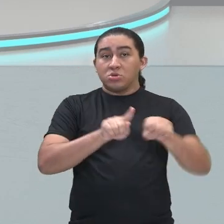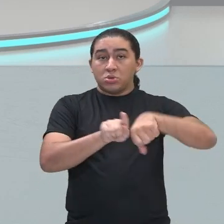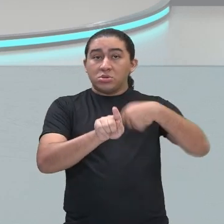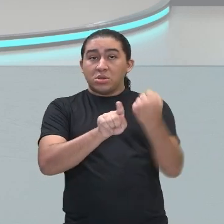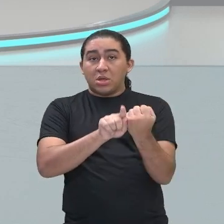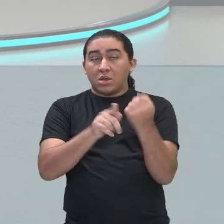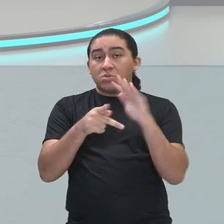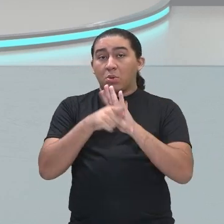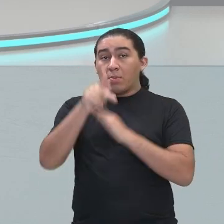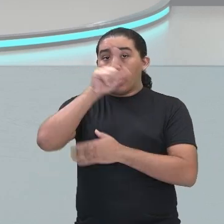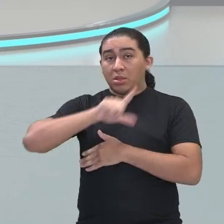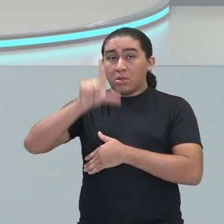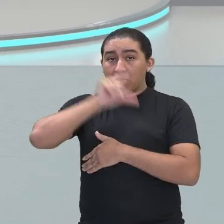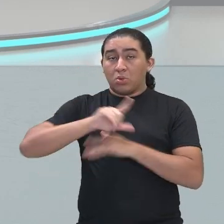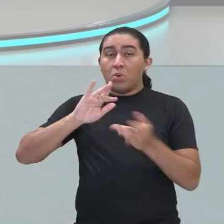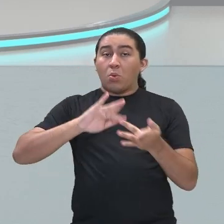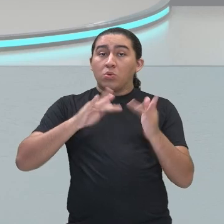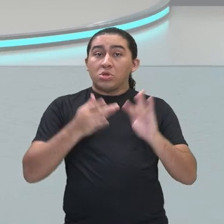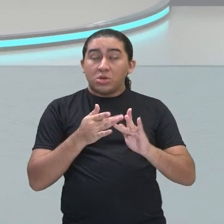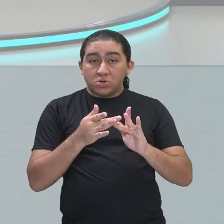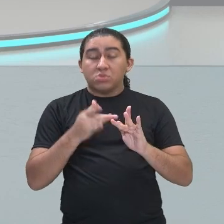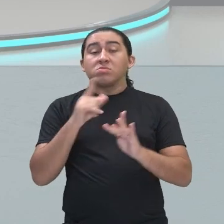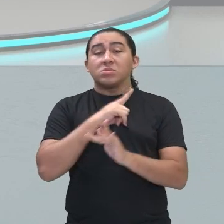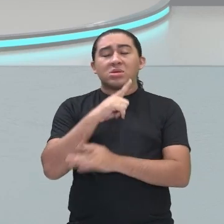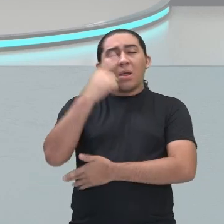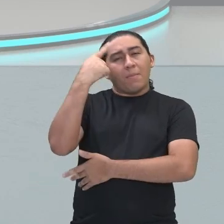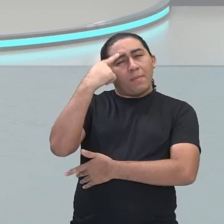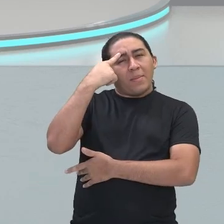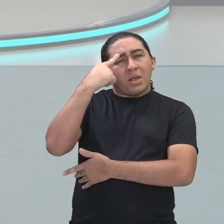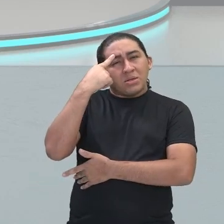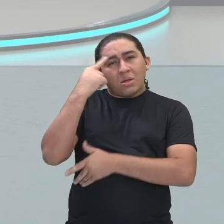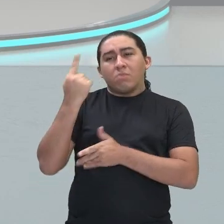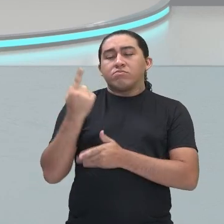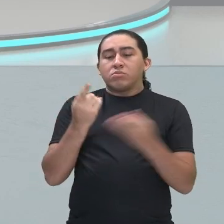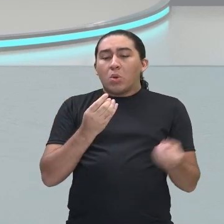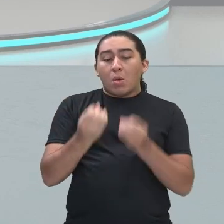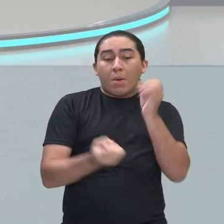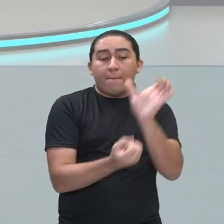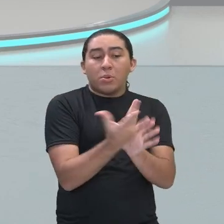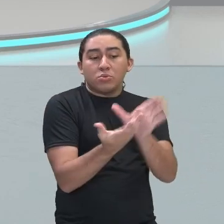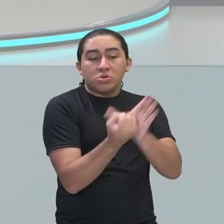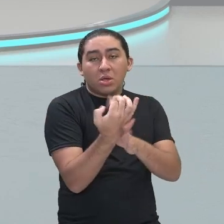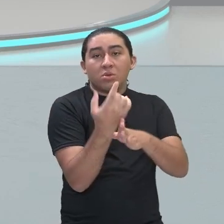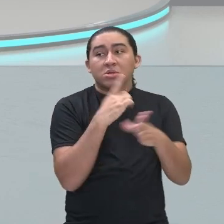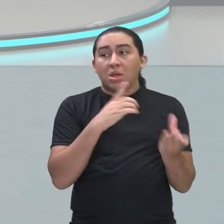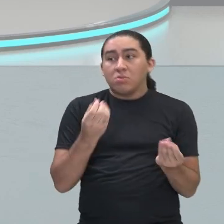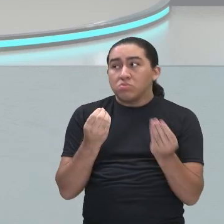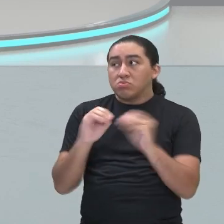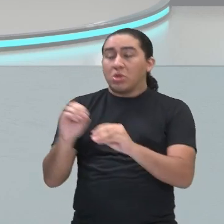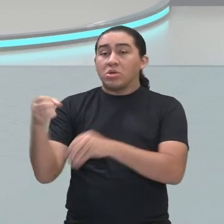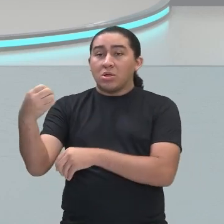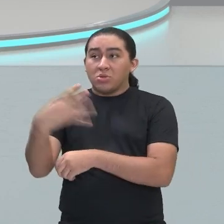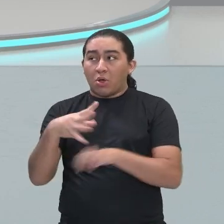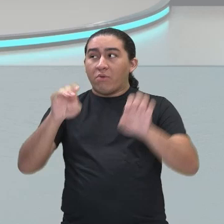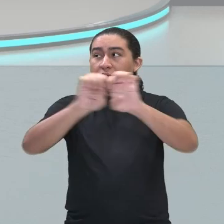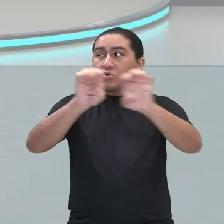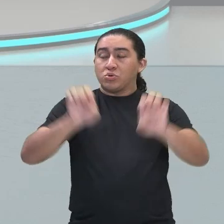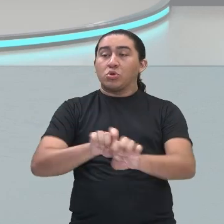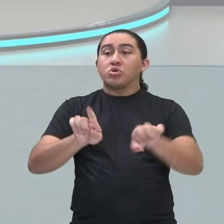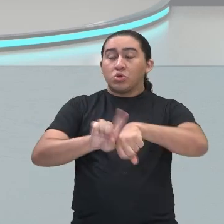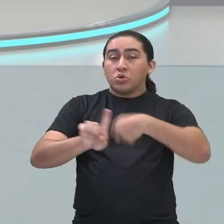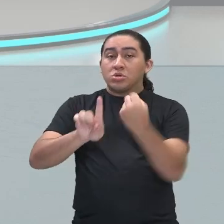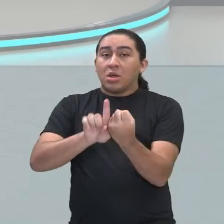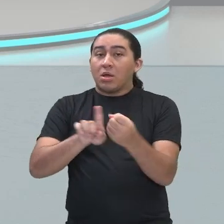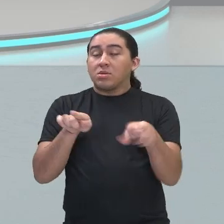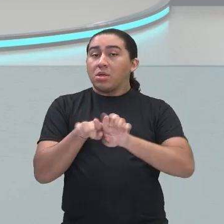literárias dedicadas a inserir as produções escritas nessa nova ordem social, ditando, portanto,